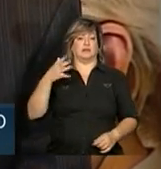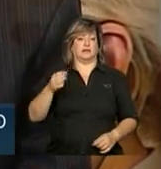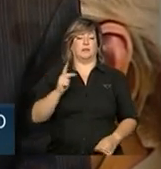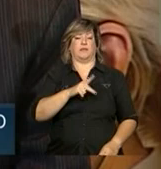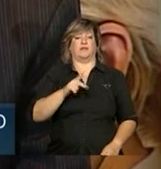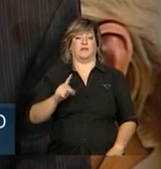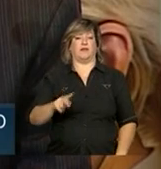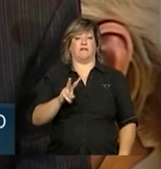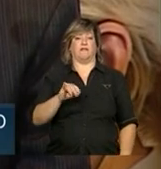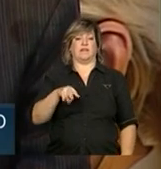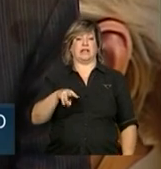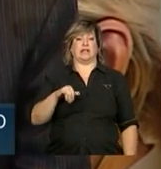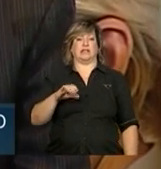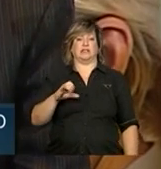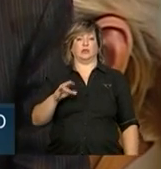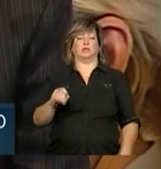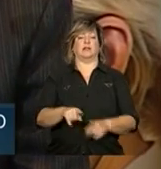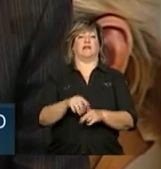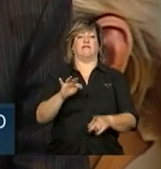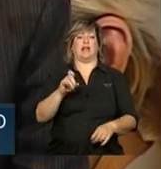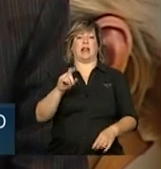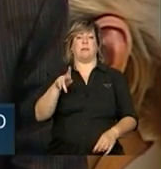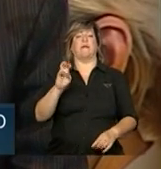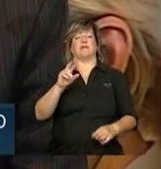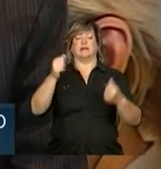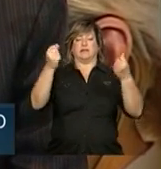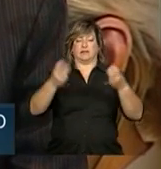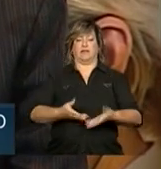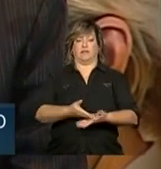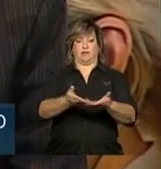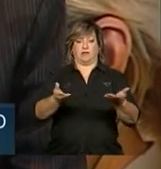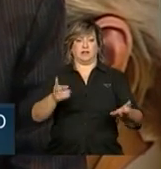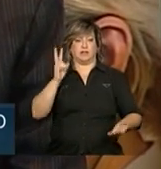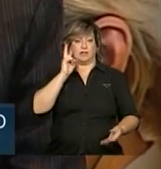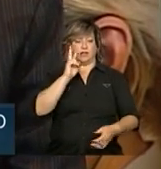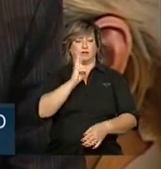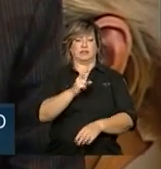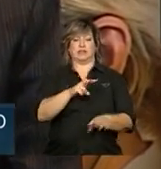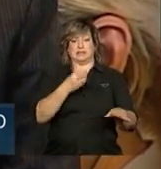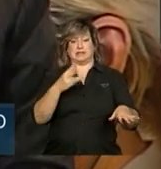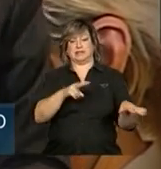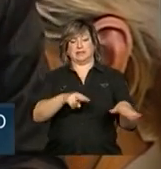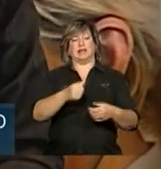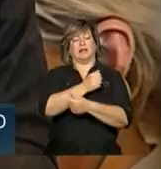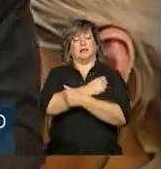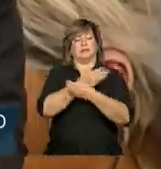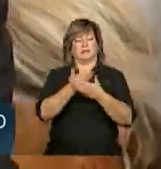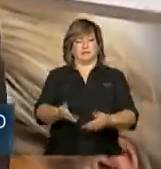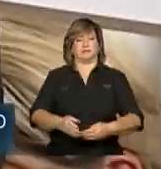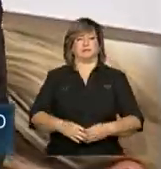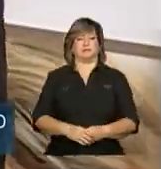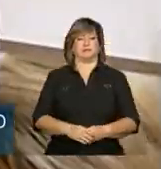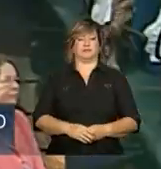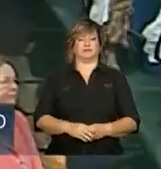professor Vinícius e o professor Filipe que vão dar as orientações de detalhe aí das três semanas de acolhimento, um grande abraço.